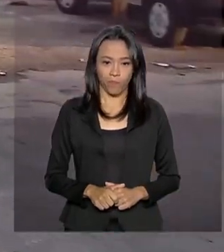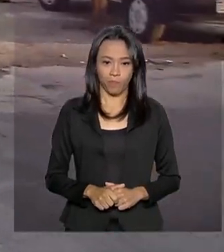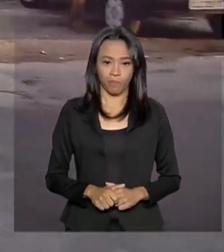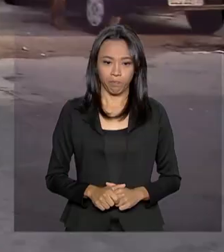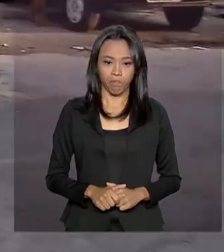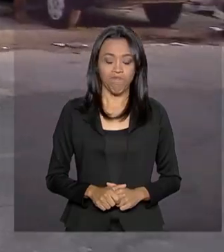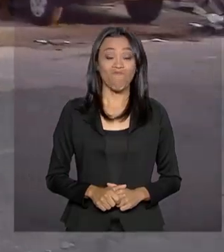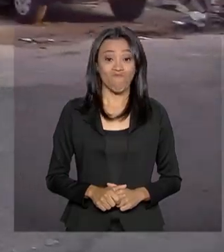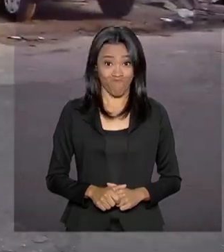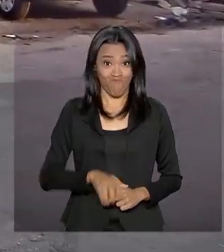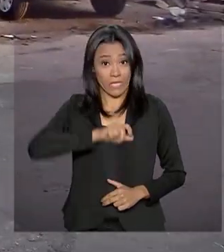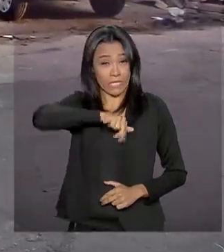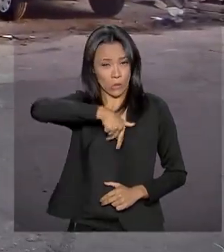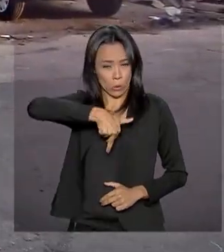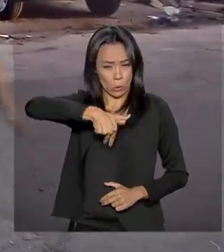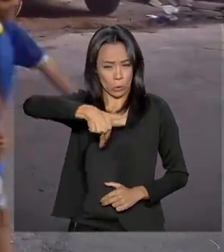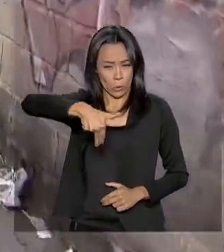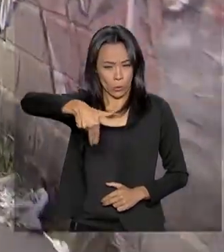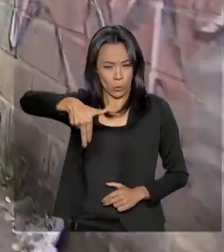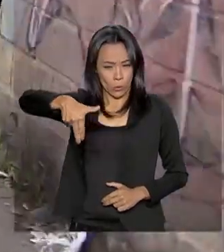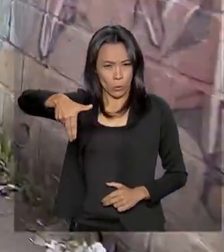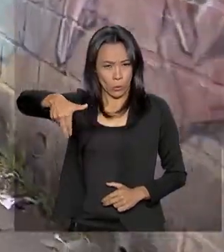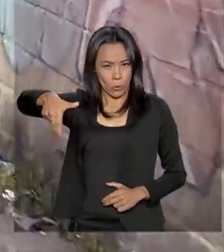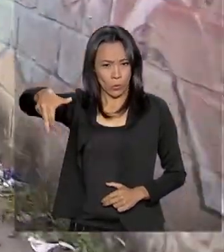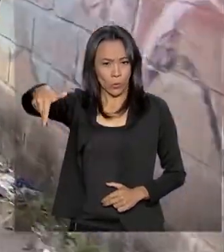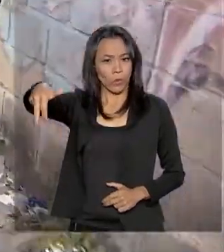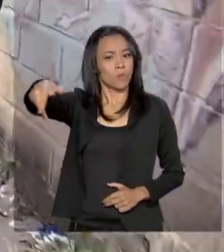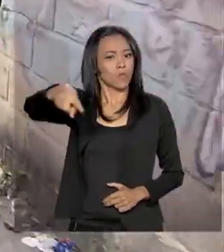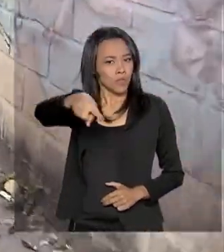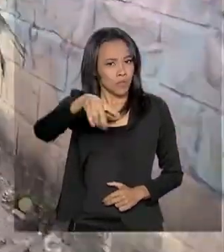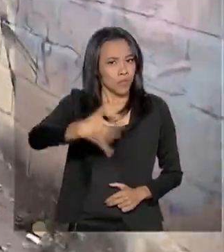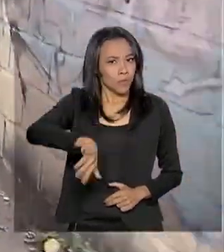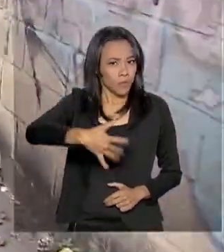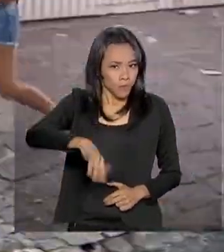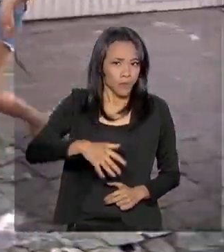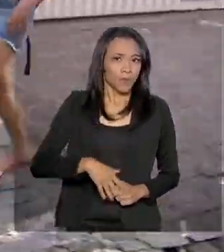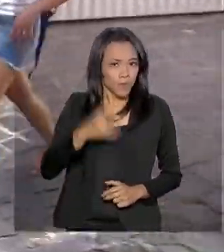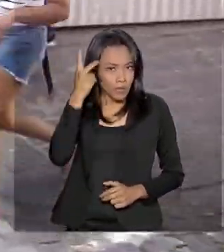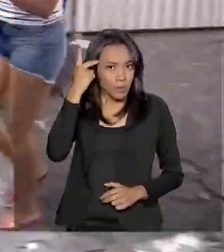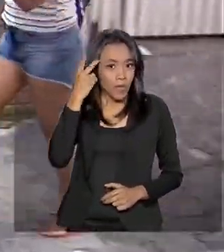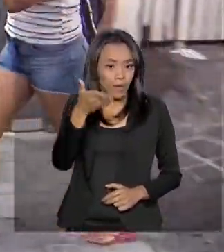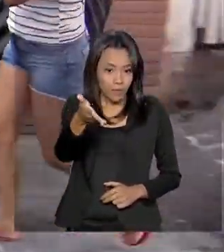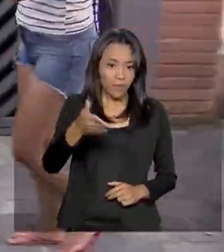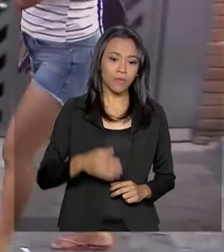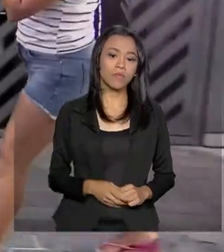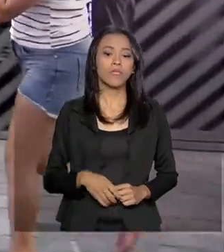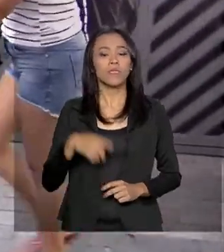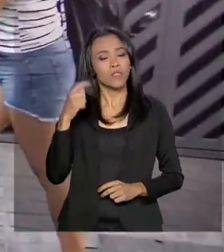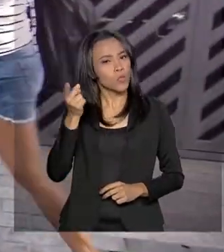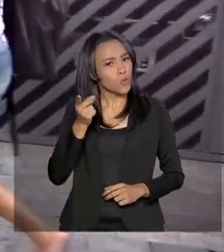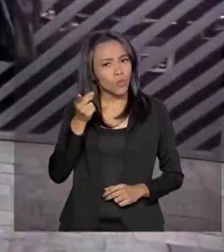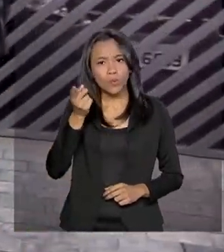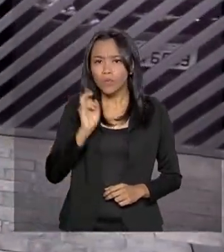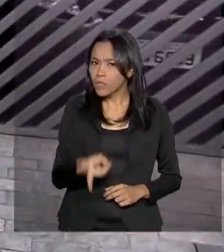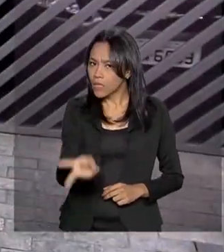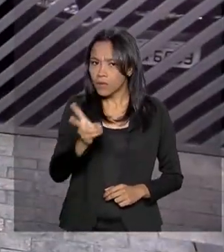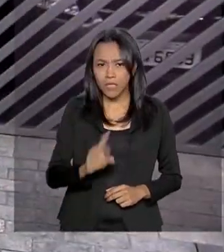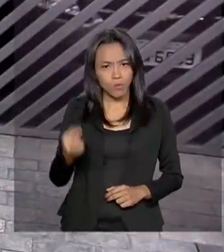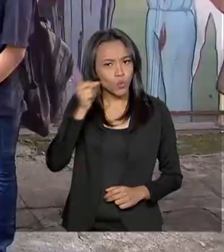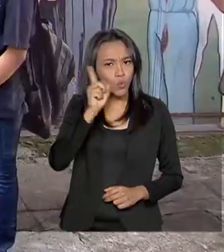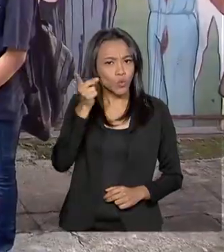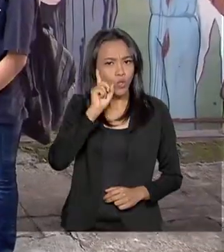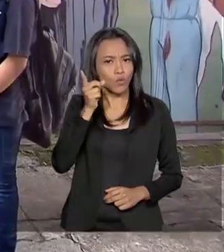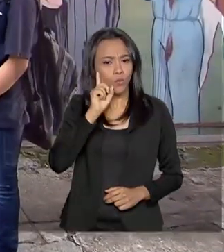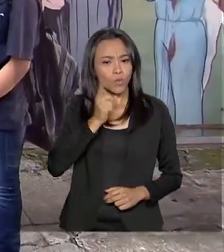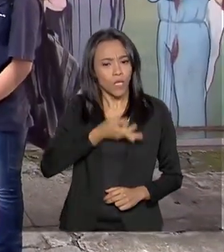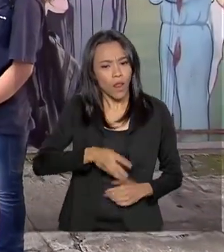Ainda tem uma caminhada de cinco quadras pela Zona Oeste da capital paulista. Luzia faz questão de repetir a mesma rotina todos os